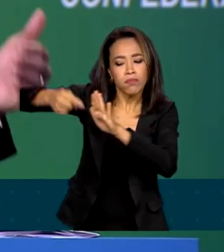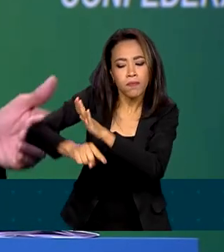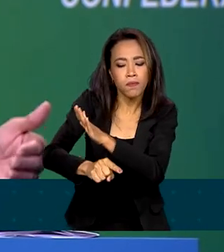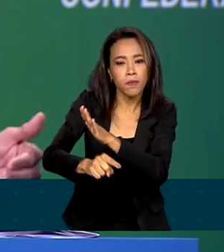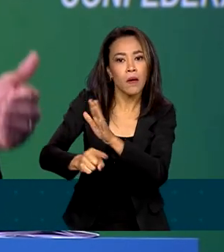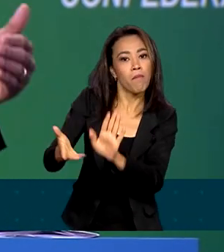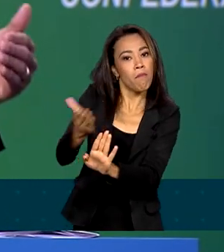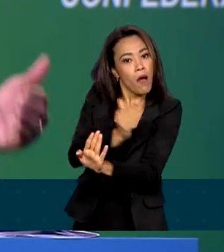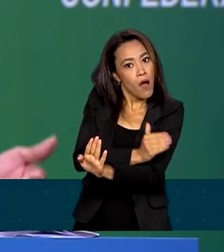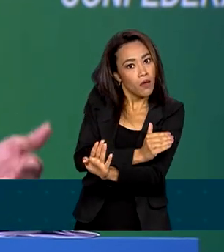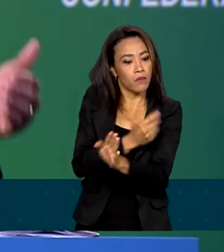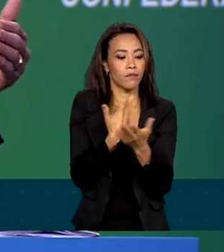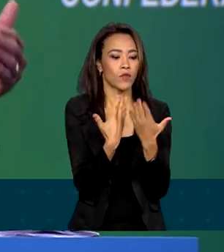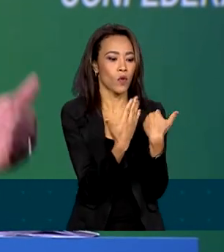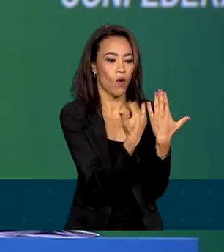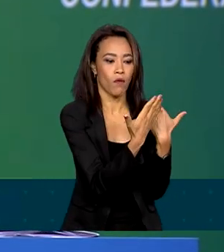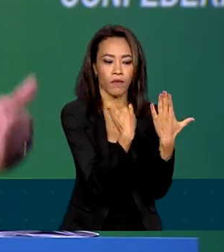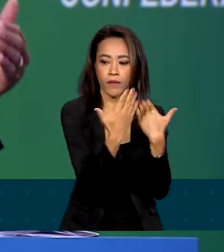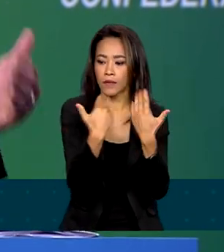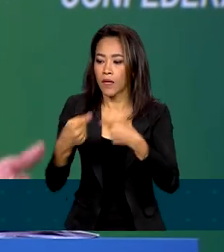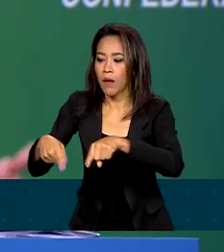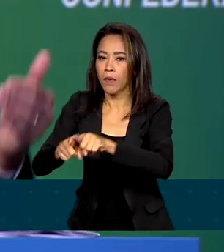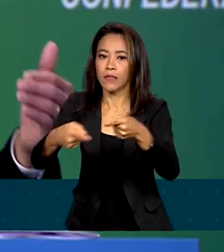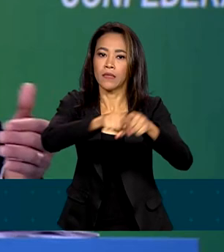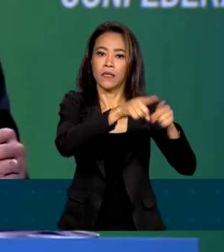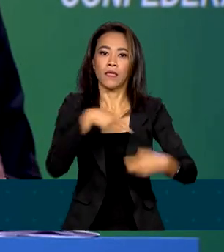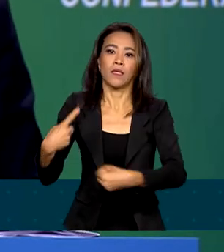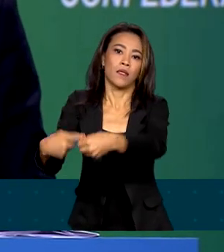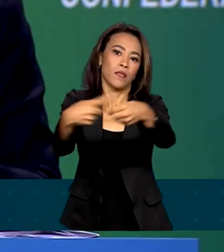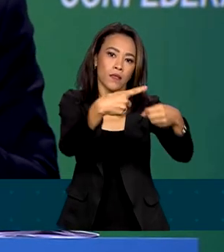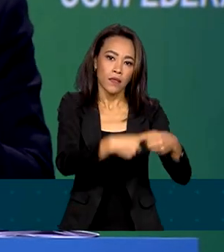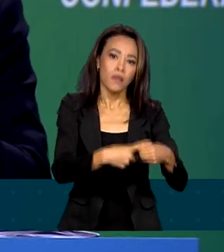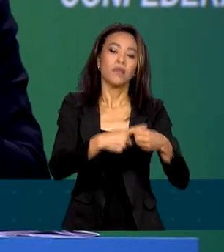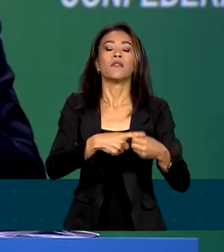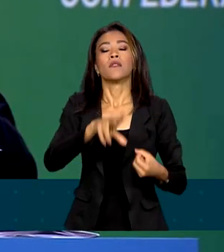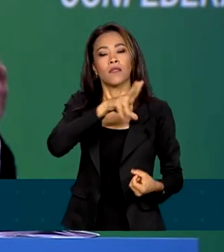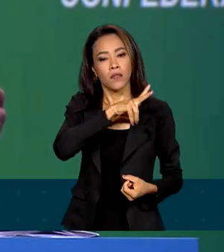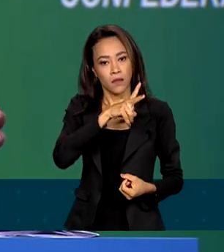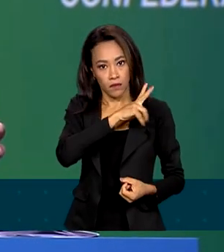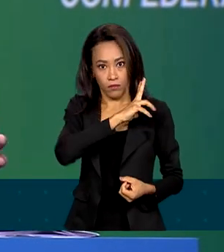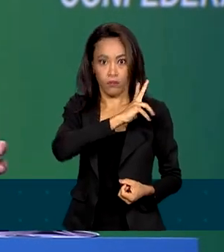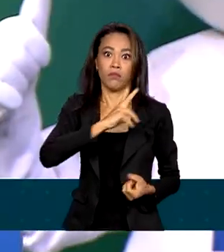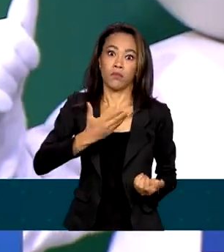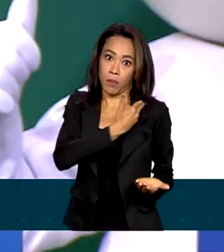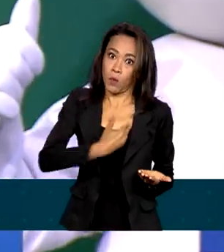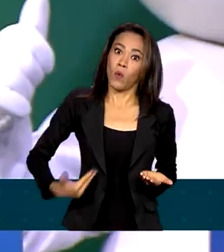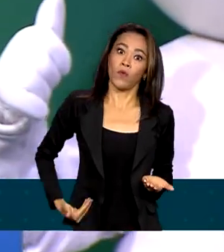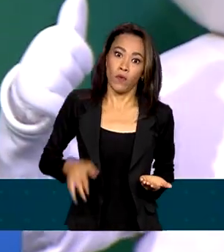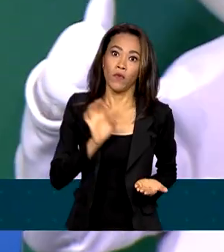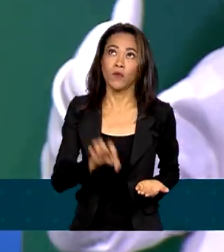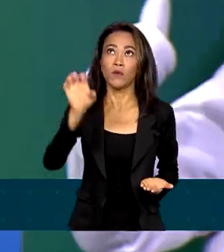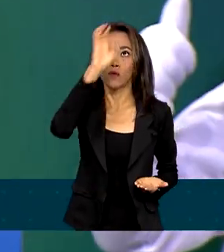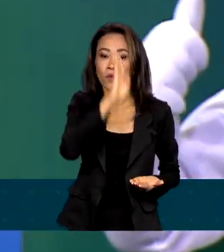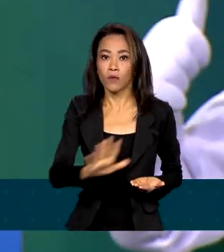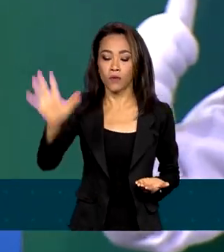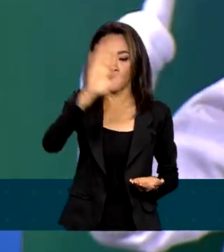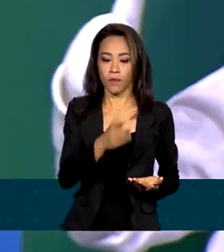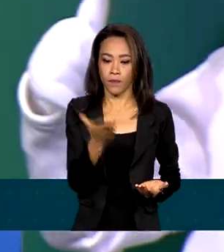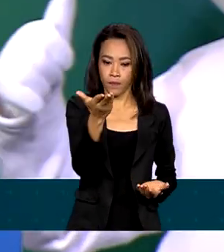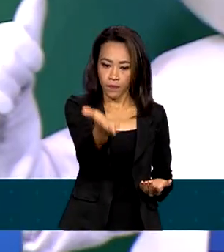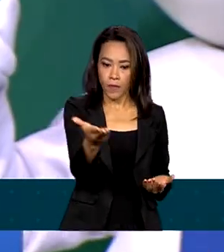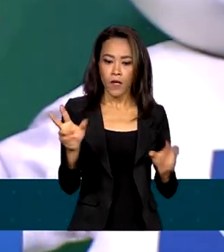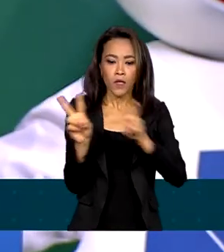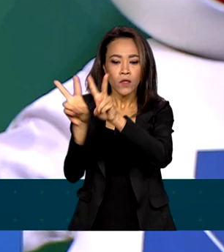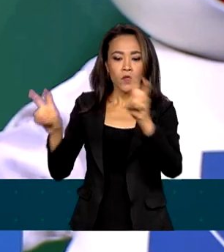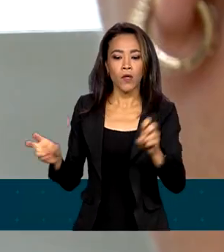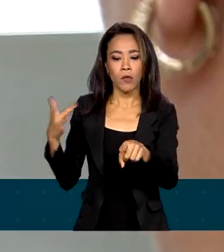o diálogo e a parceria dos prefeitos, prefeitos e governadores e governadoras desse país. Na saúde, uma agenda de